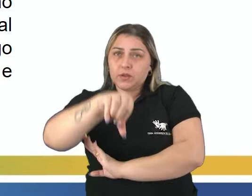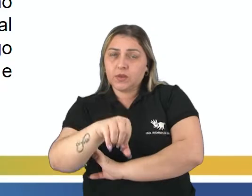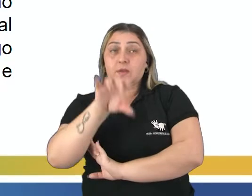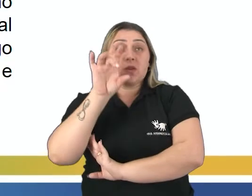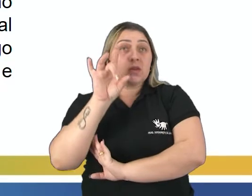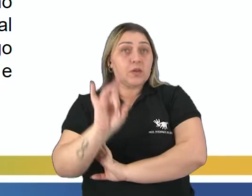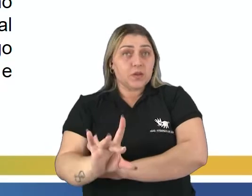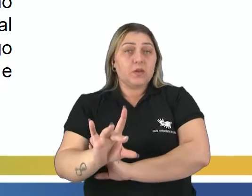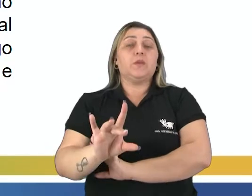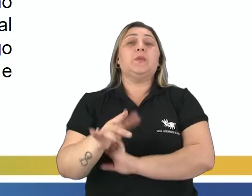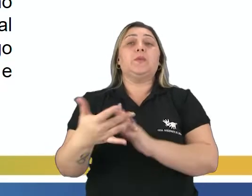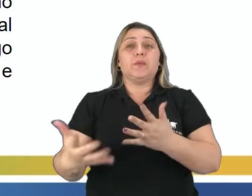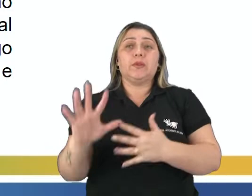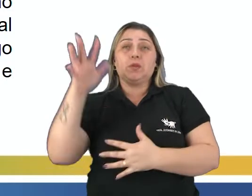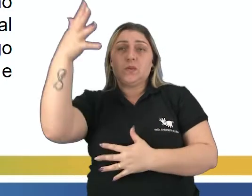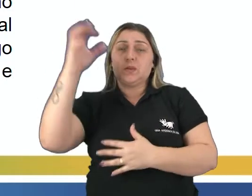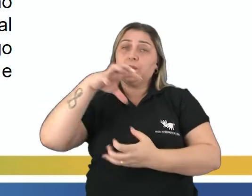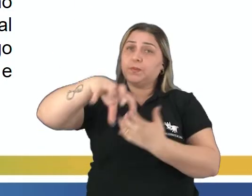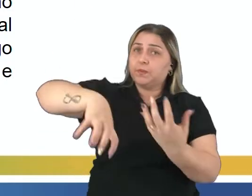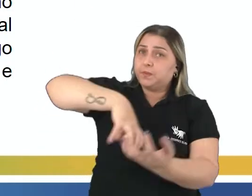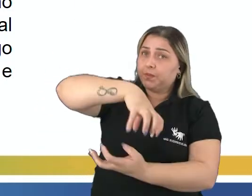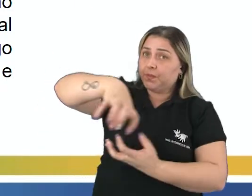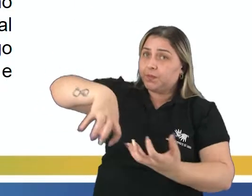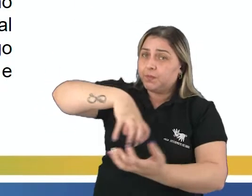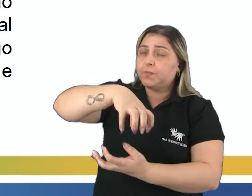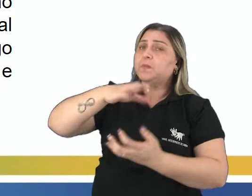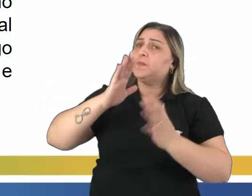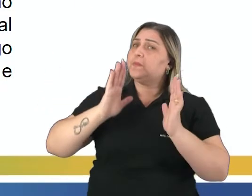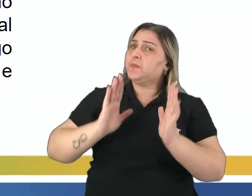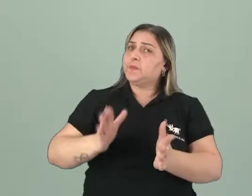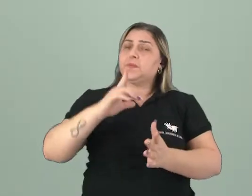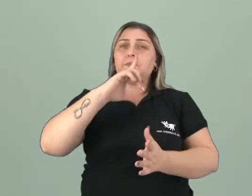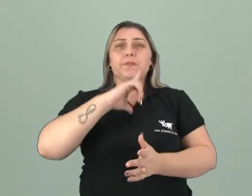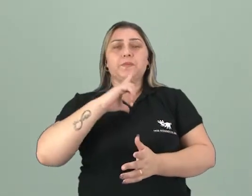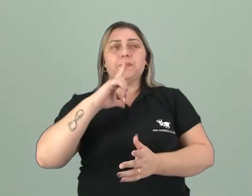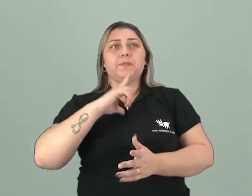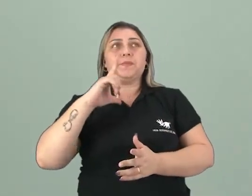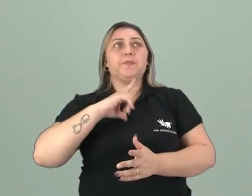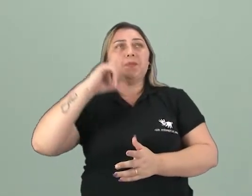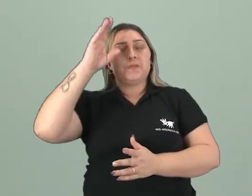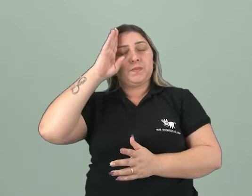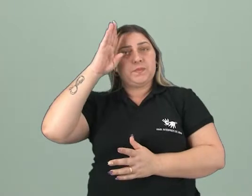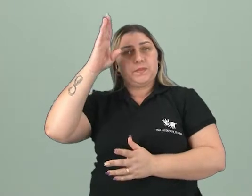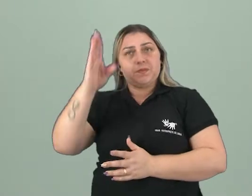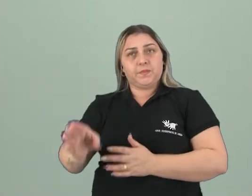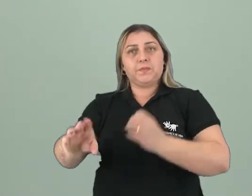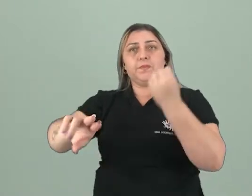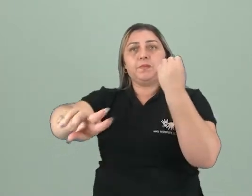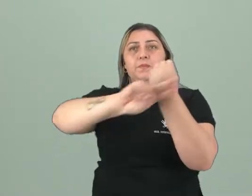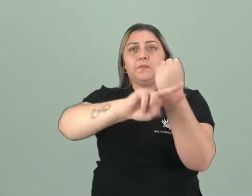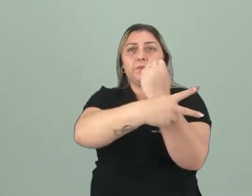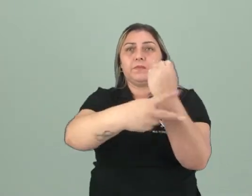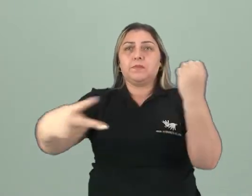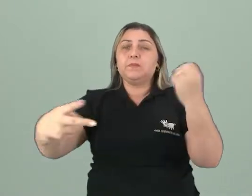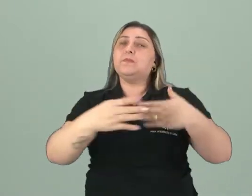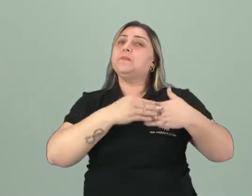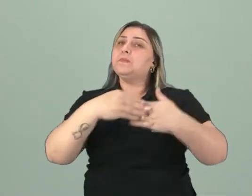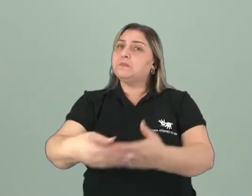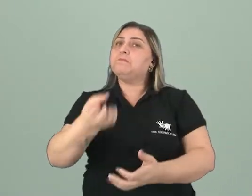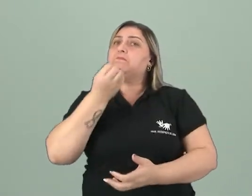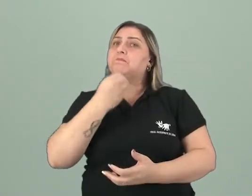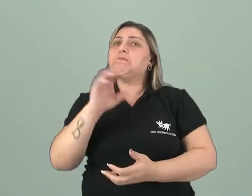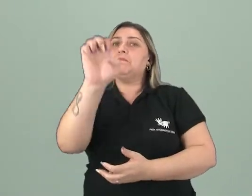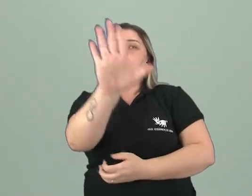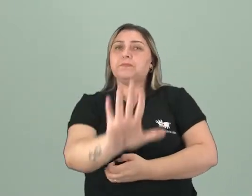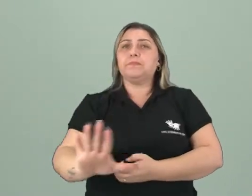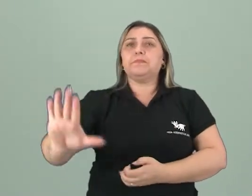só esse desdobramento da Revolução Gloriosa, a gente já tem aí essas principais consequências que trouxeram grandes benefícios para